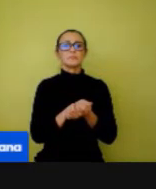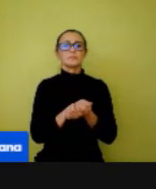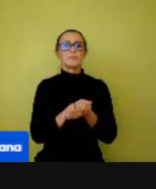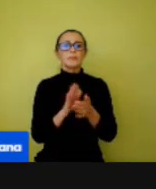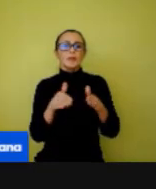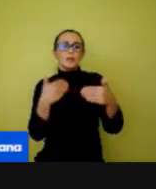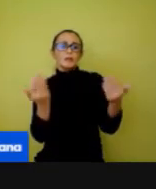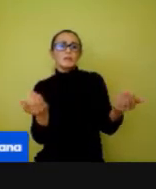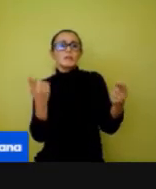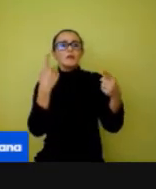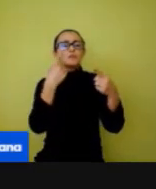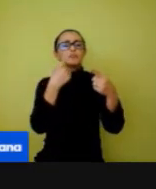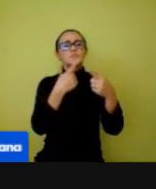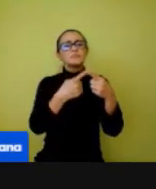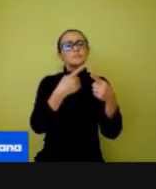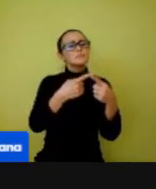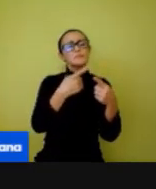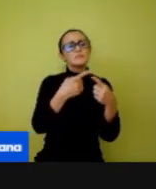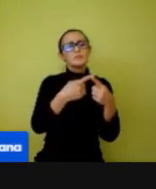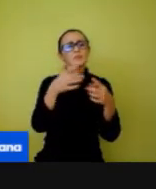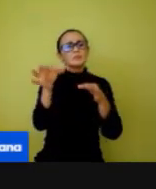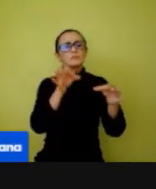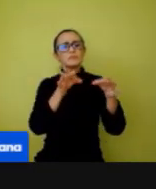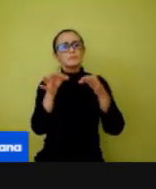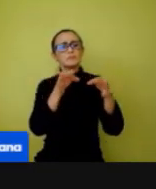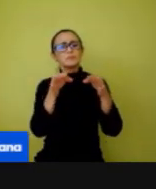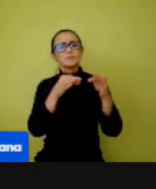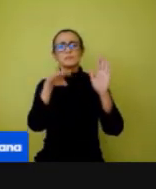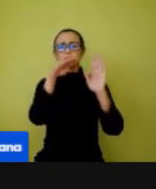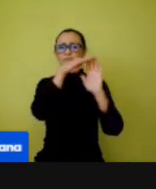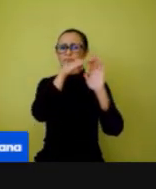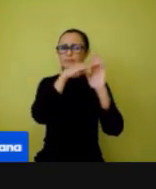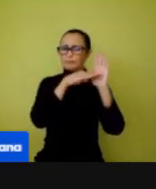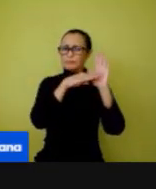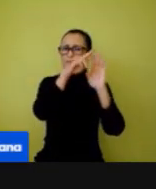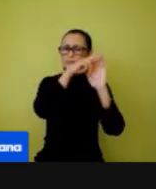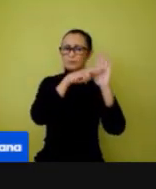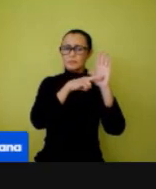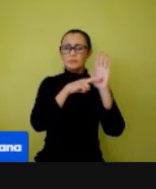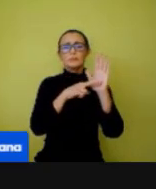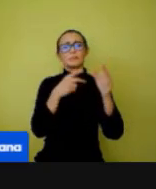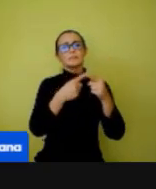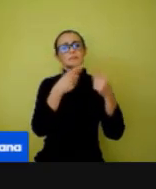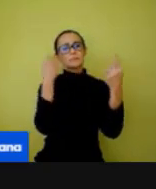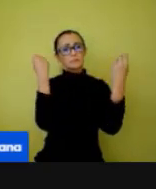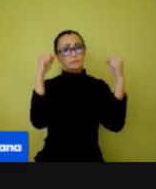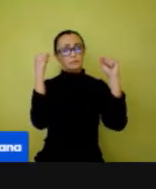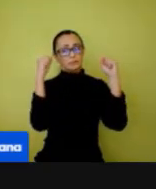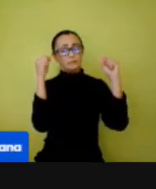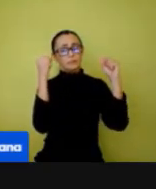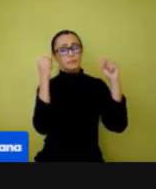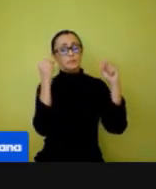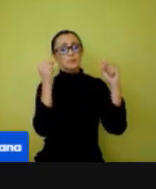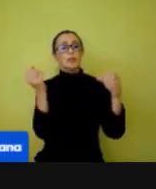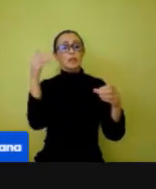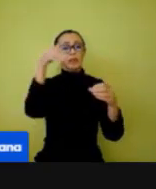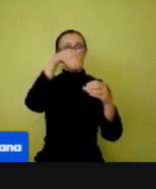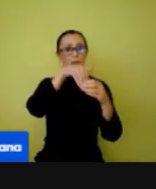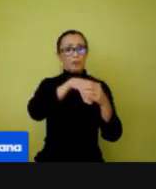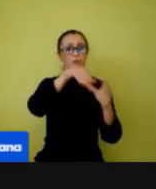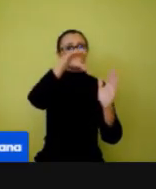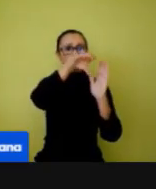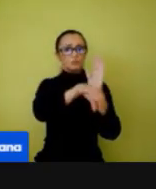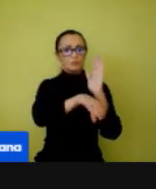Por que que justifica esses protocolos? Porque a educação física é um componente curricular, que ela tem que seguir as